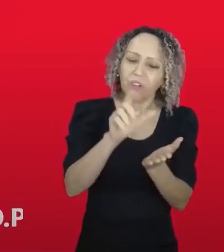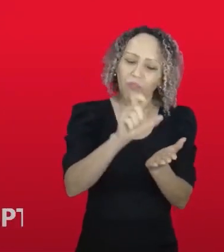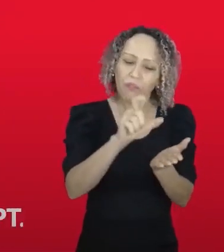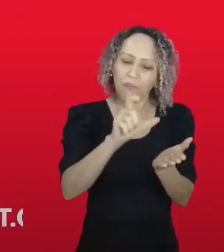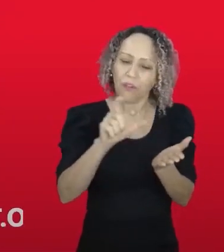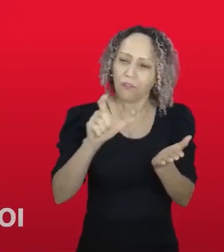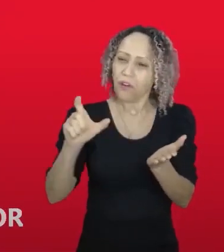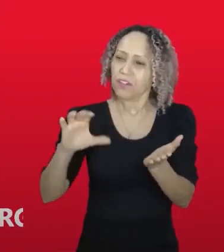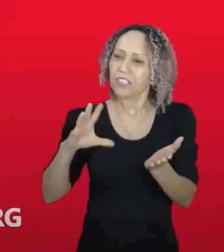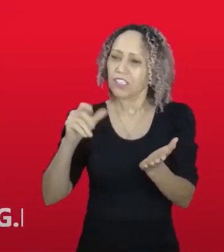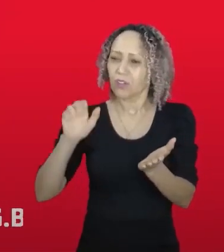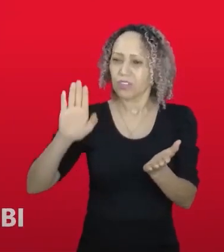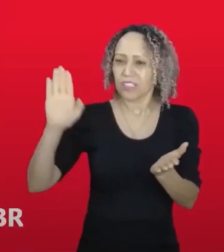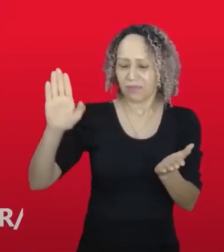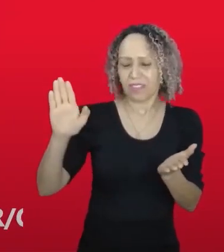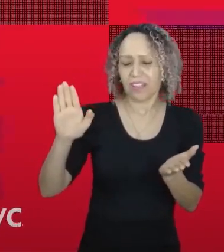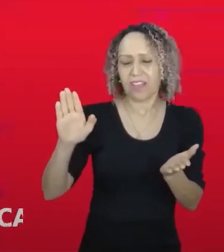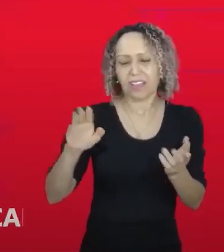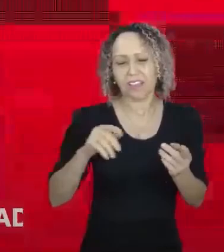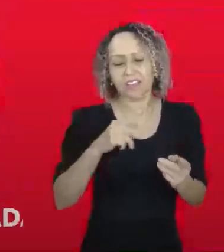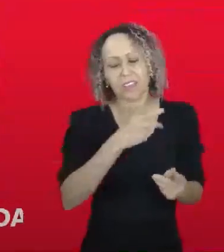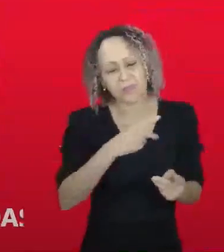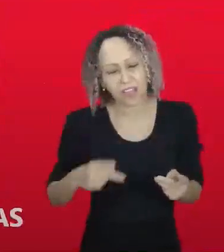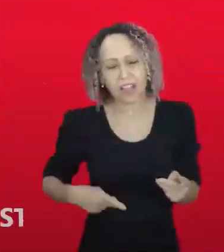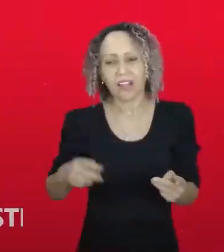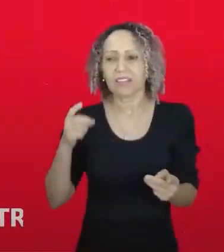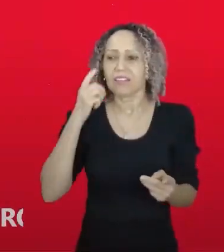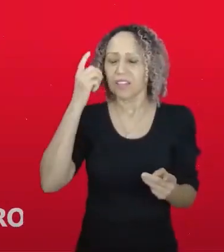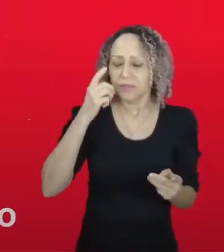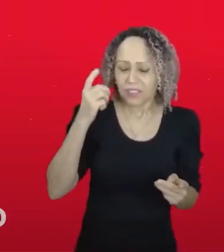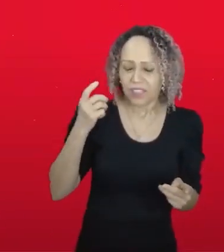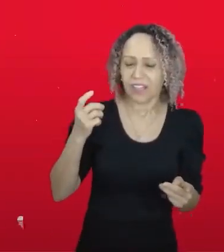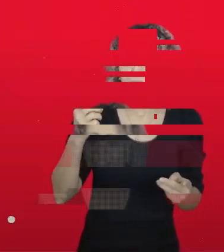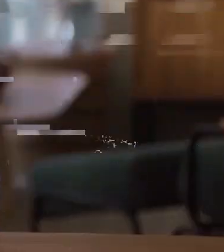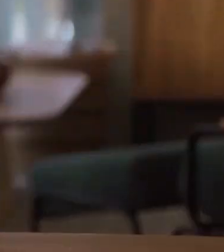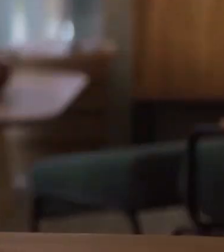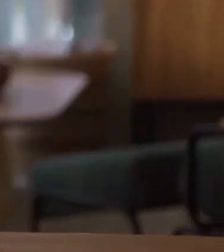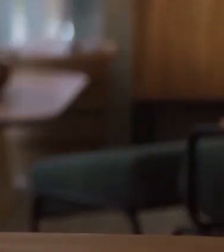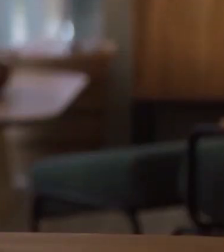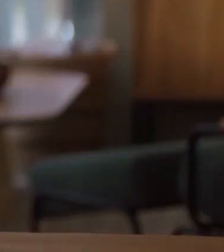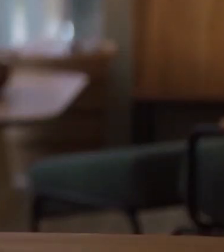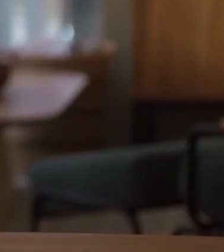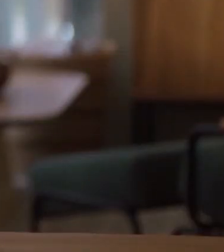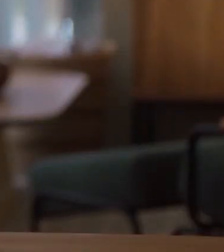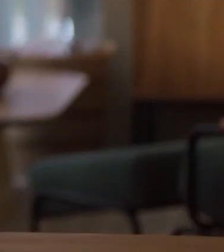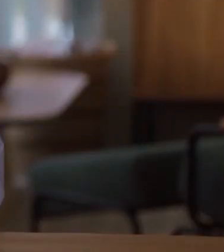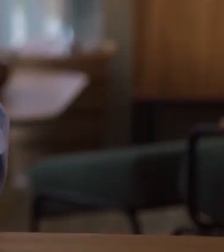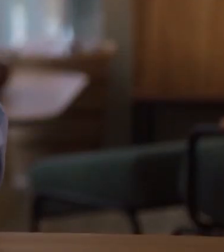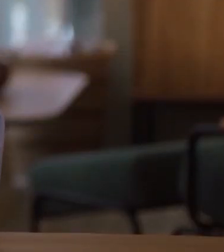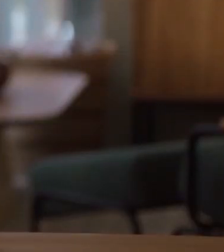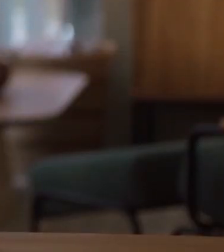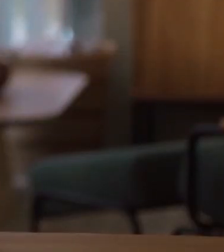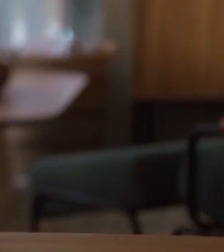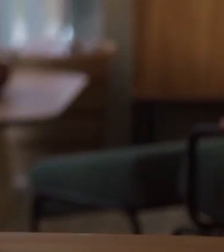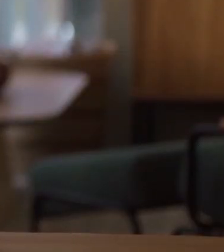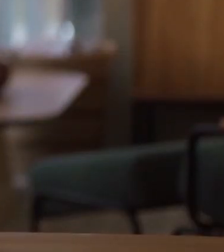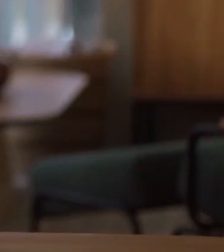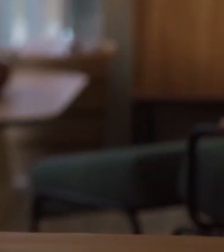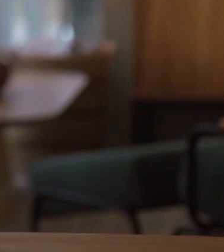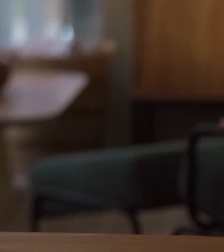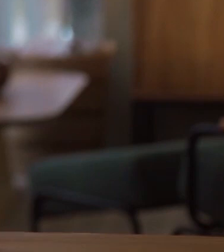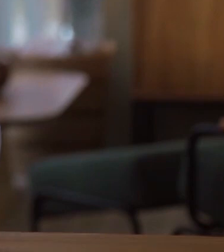deputado e deputada estadual, imprime e leva para o dia da eleição. Para fazer as mudanças que nós